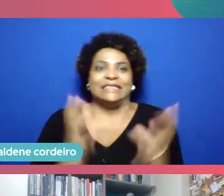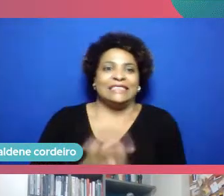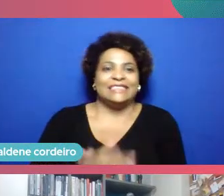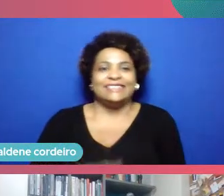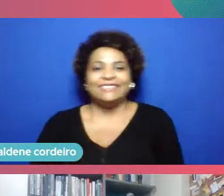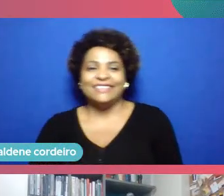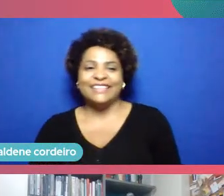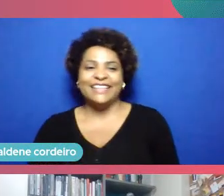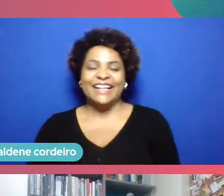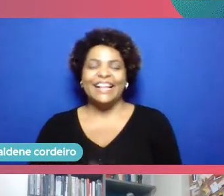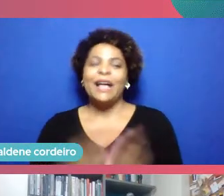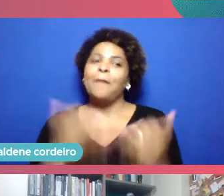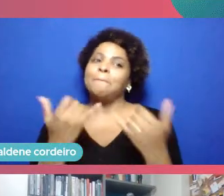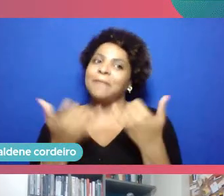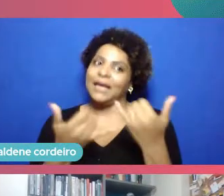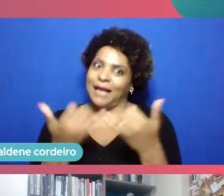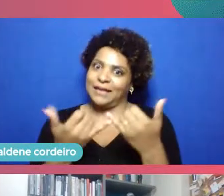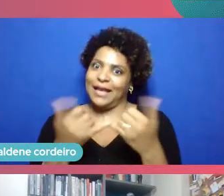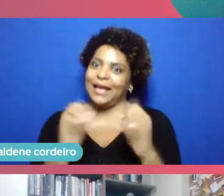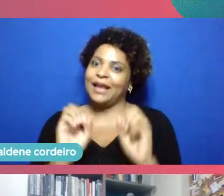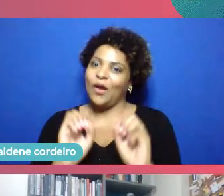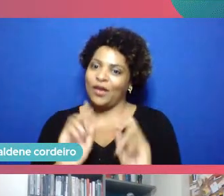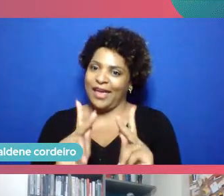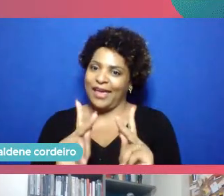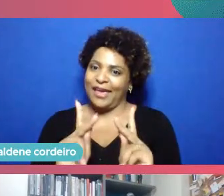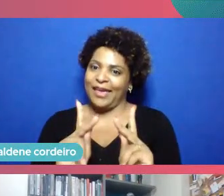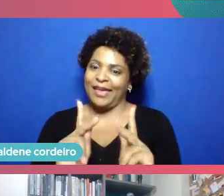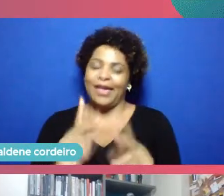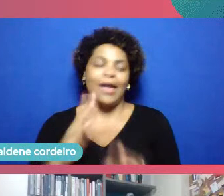estou brincando gente o meu já é tranquilo aqui